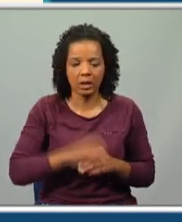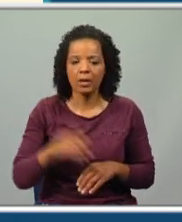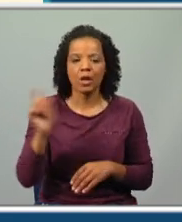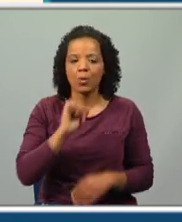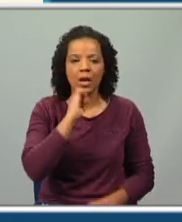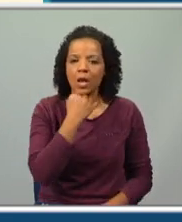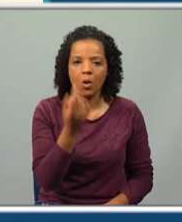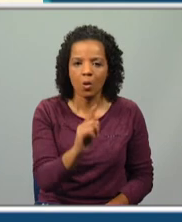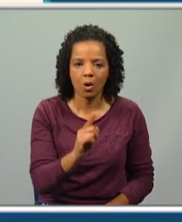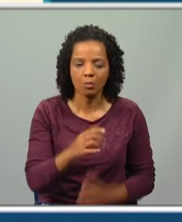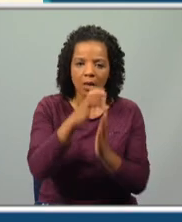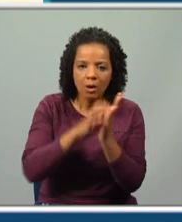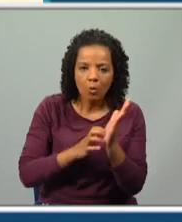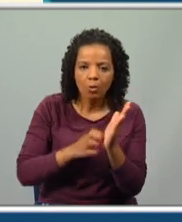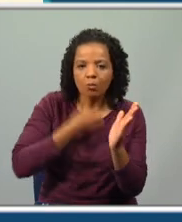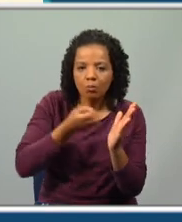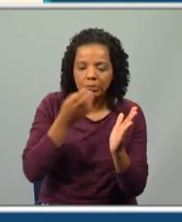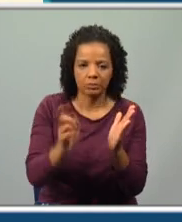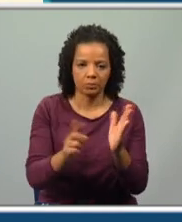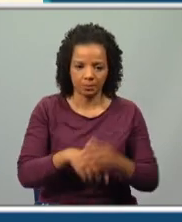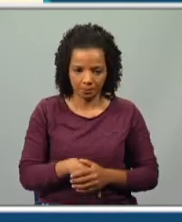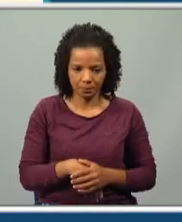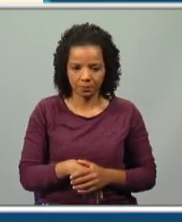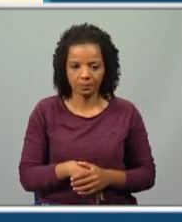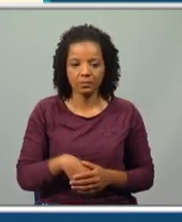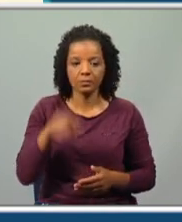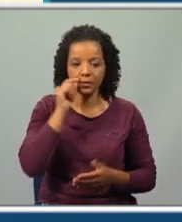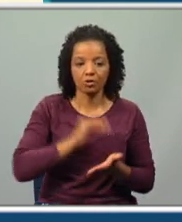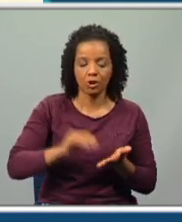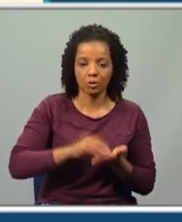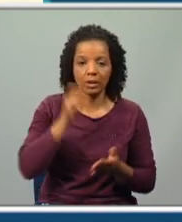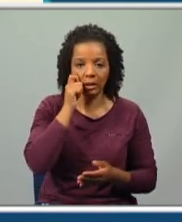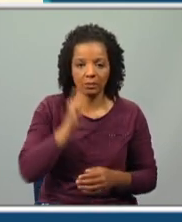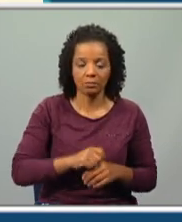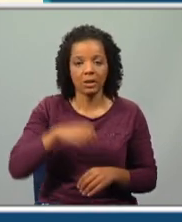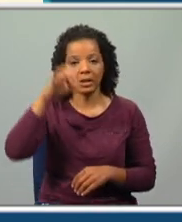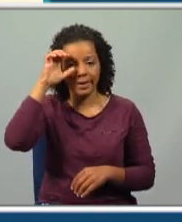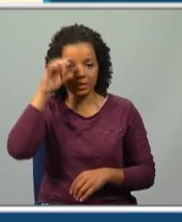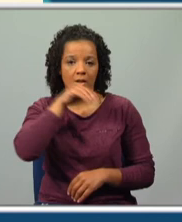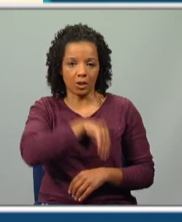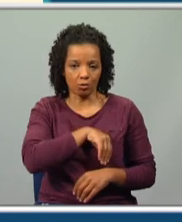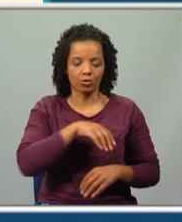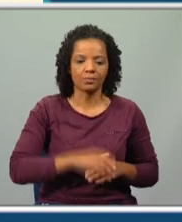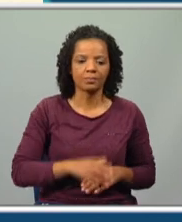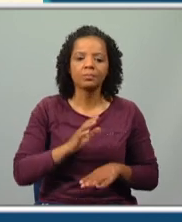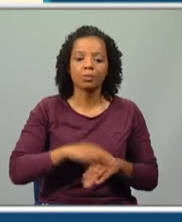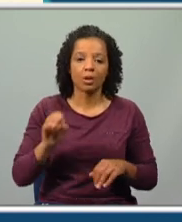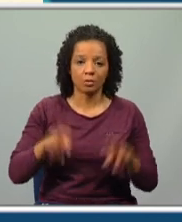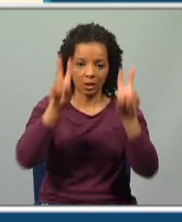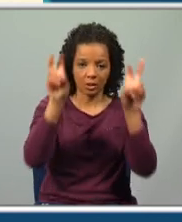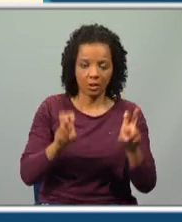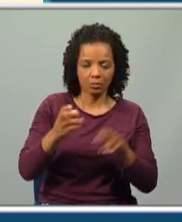anónima, não é um conto popular. Neste caso, escritor é essa de Queiroz. Através do título,